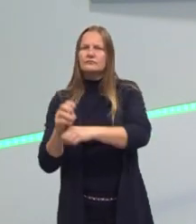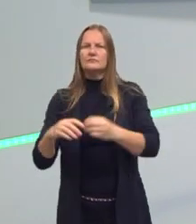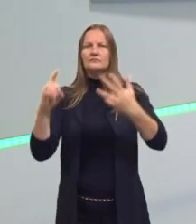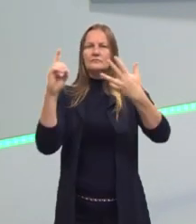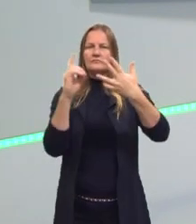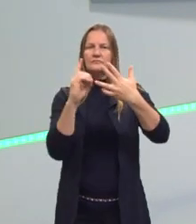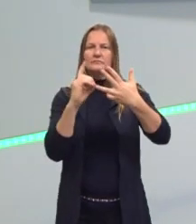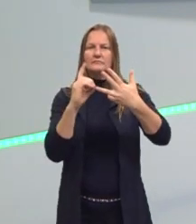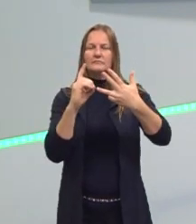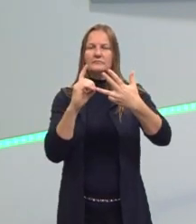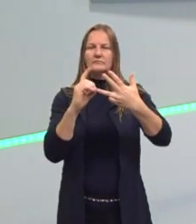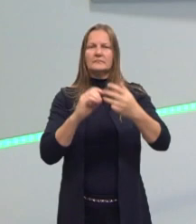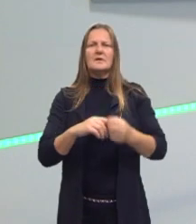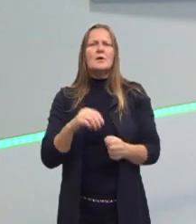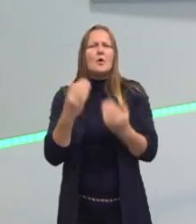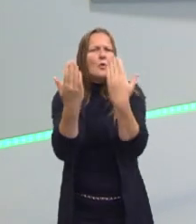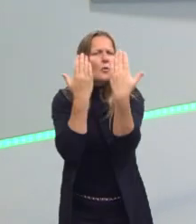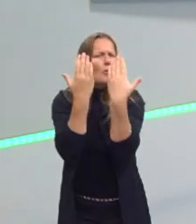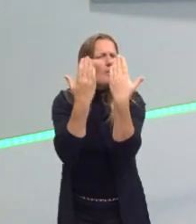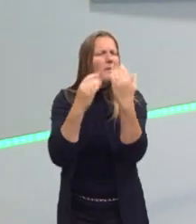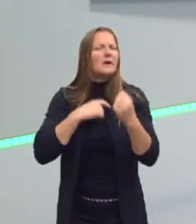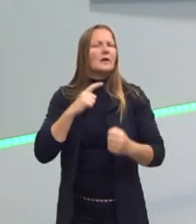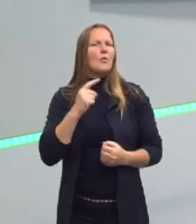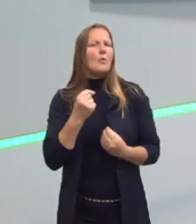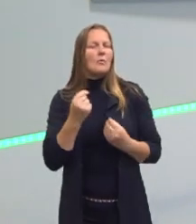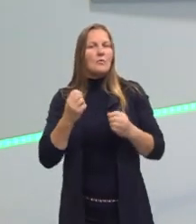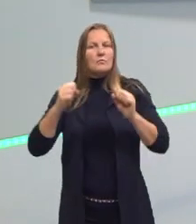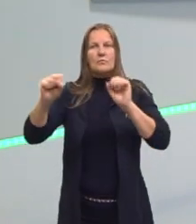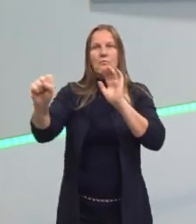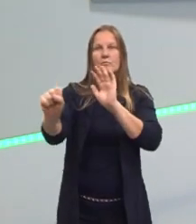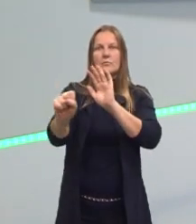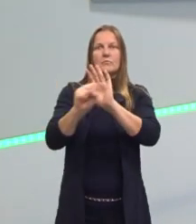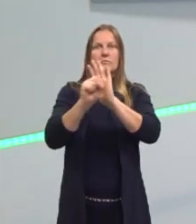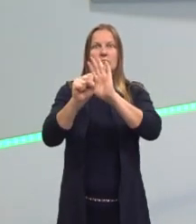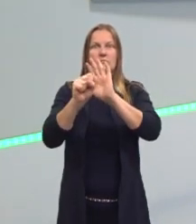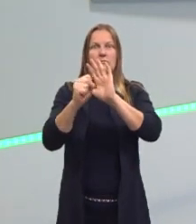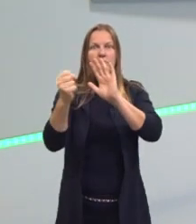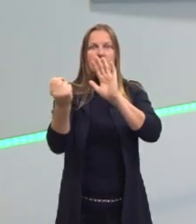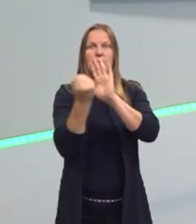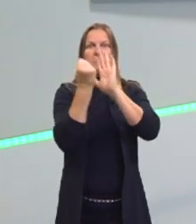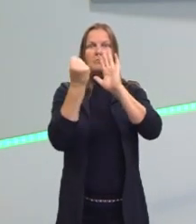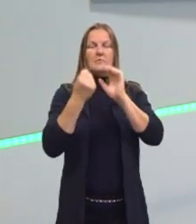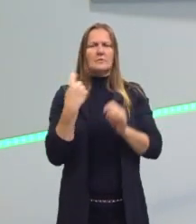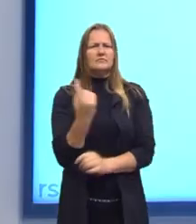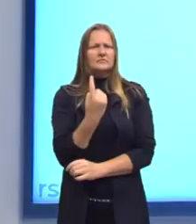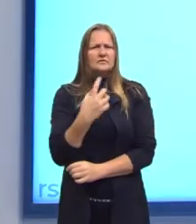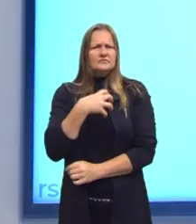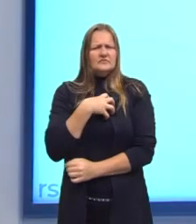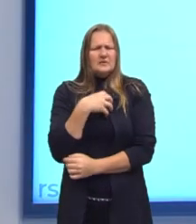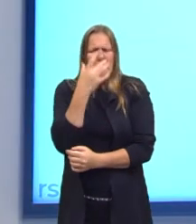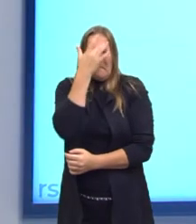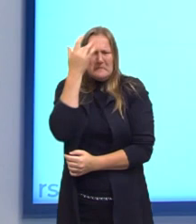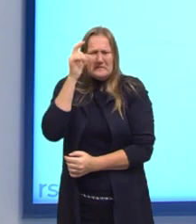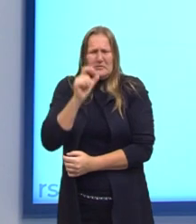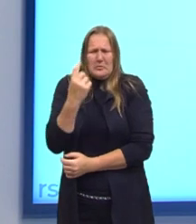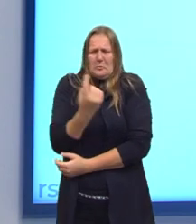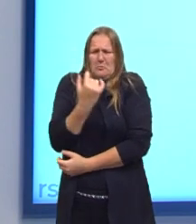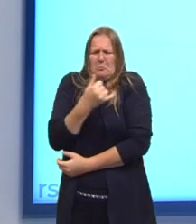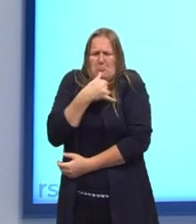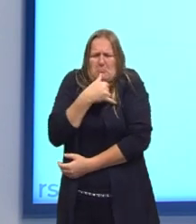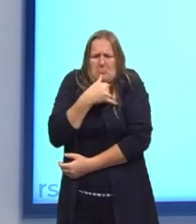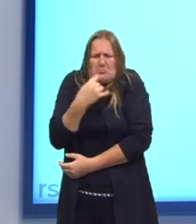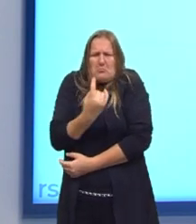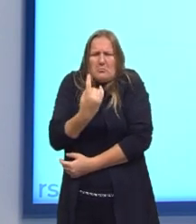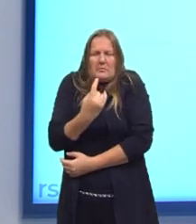Letra D. Comparar os impactos da solidão entre solitários e não